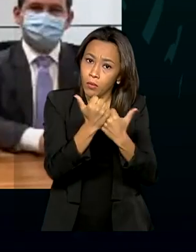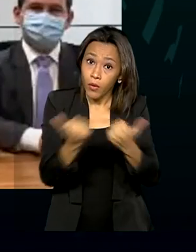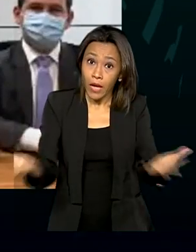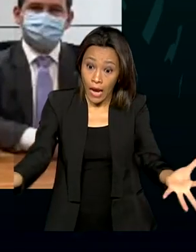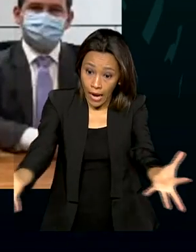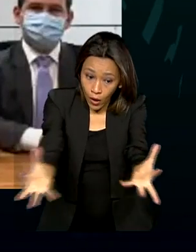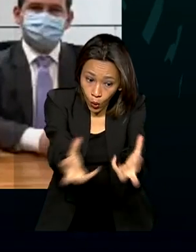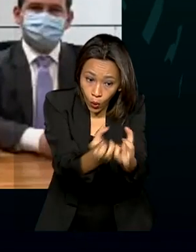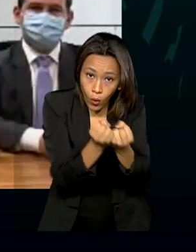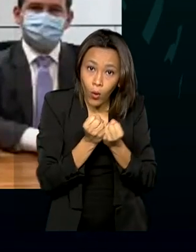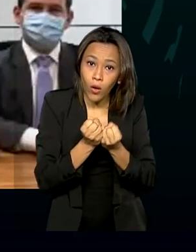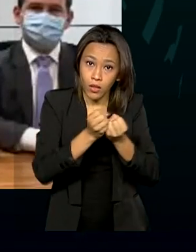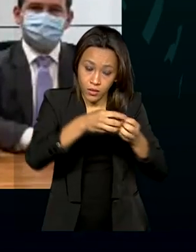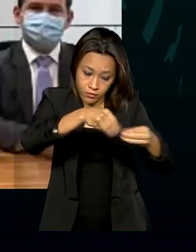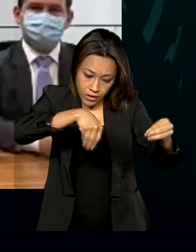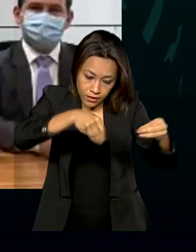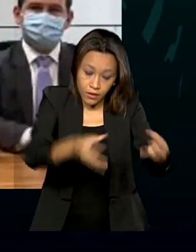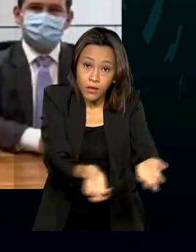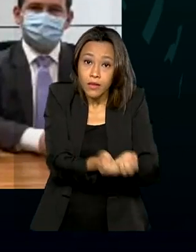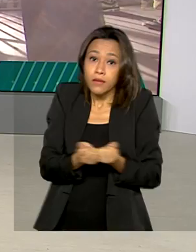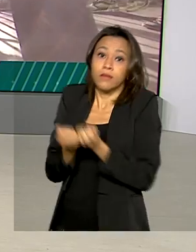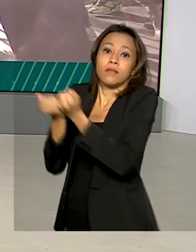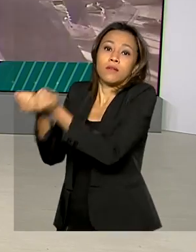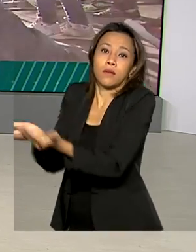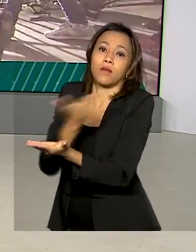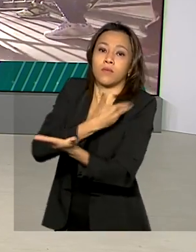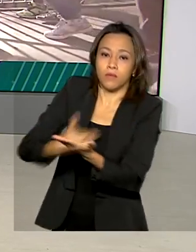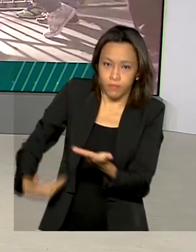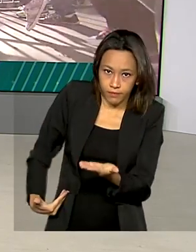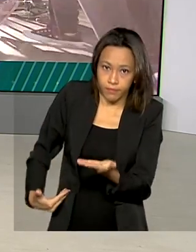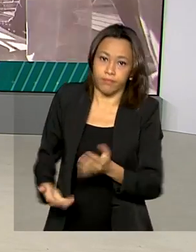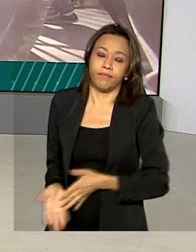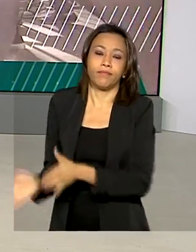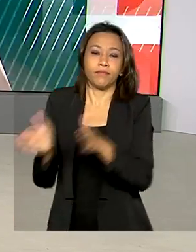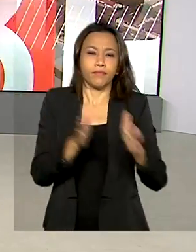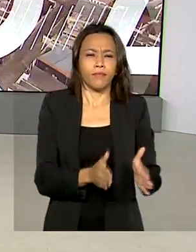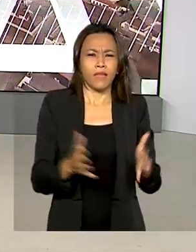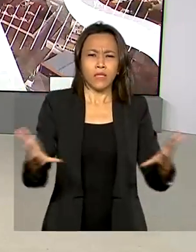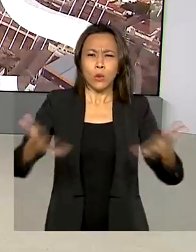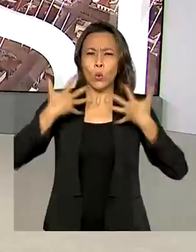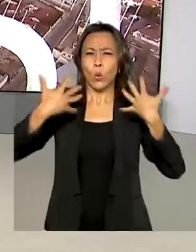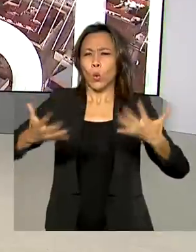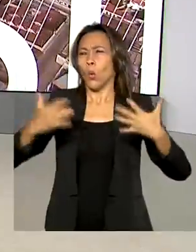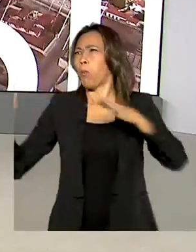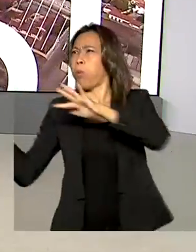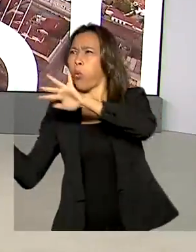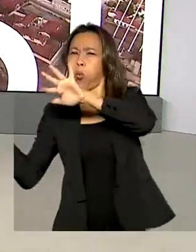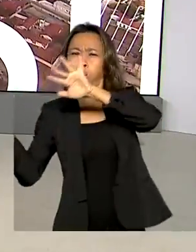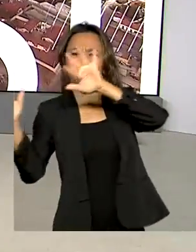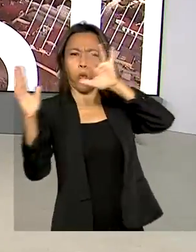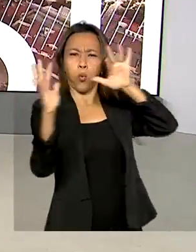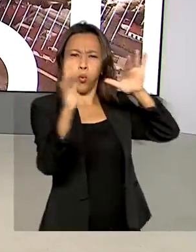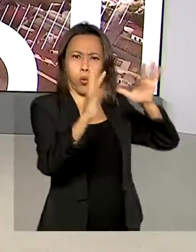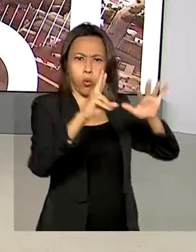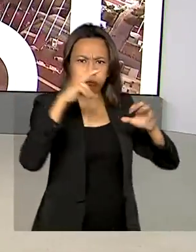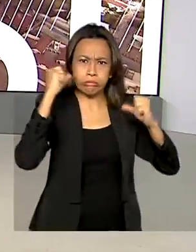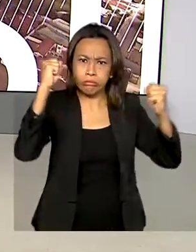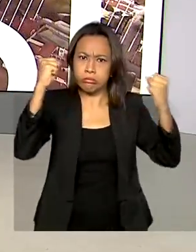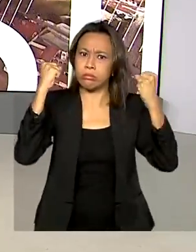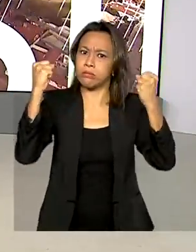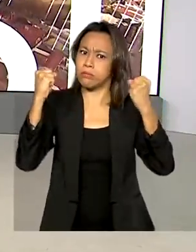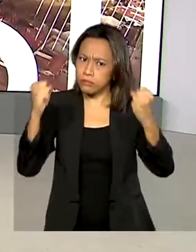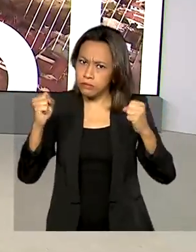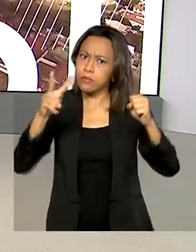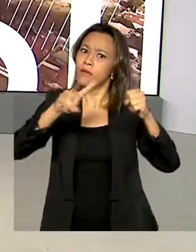encaminhar aos órgãos de agricultura. A onda de calor ganhou força e deve permanecer pelos próximos dias